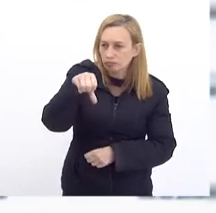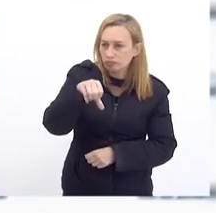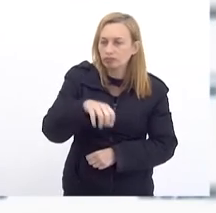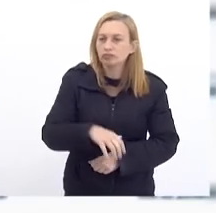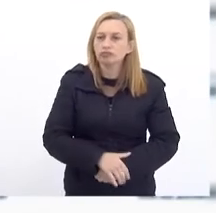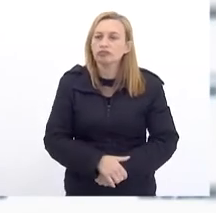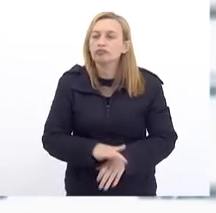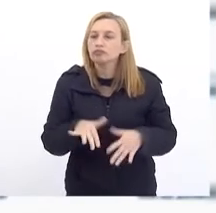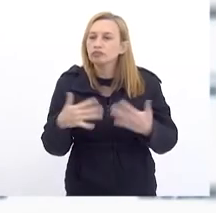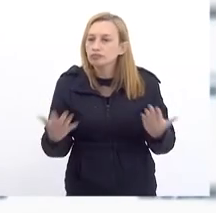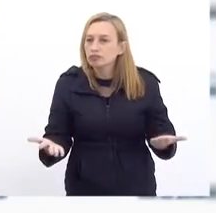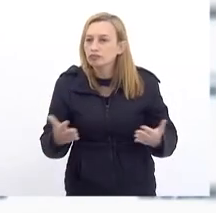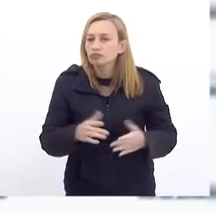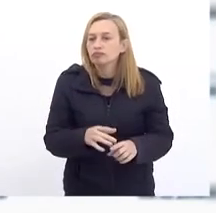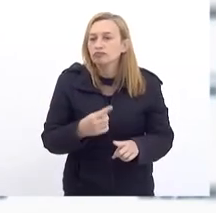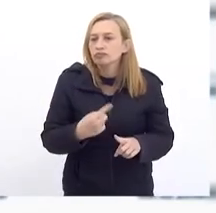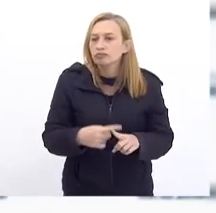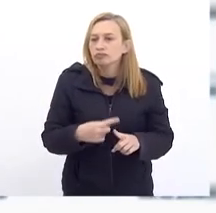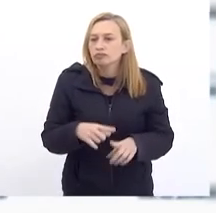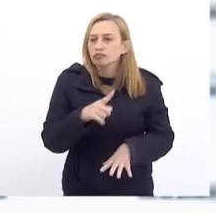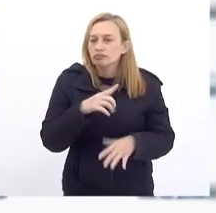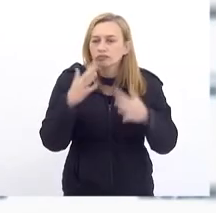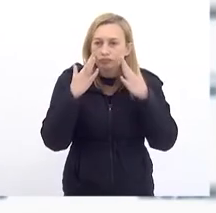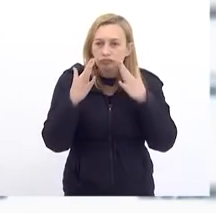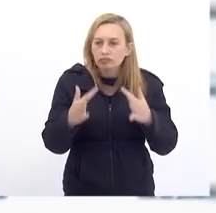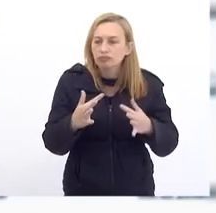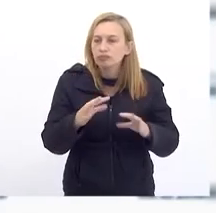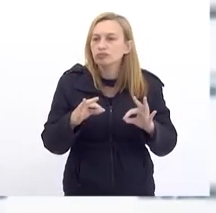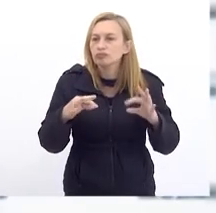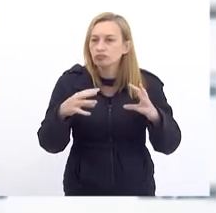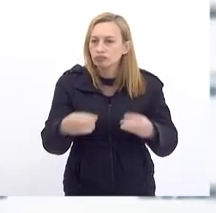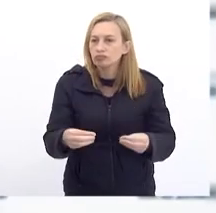Então Até porque Tem a Tensão Da sazonalidade